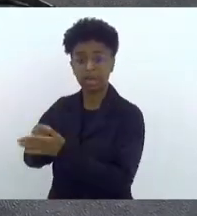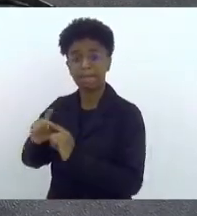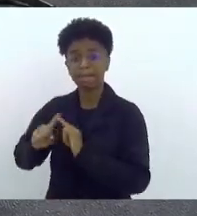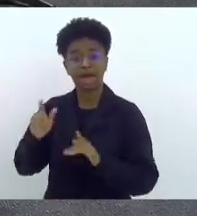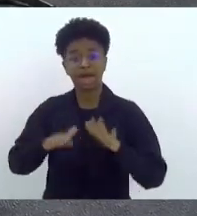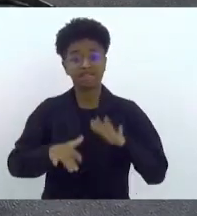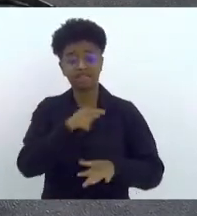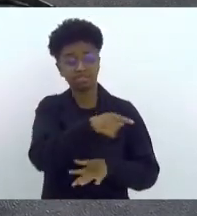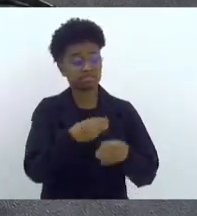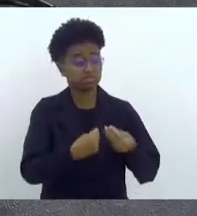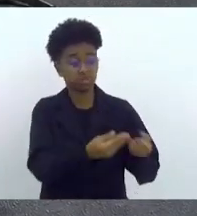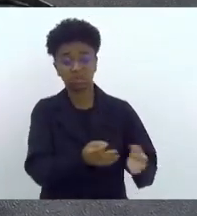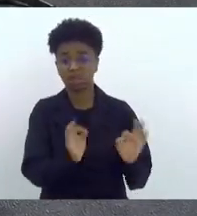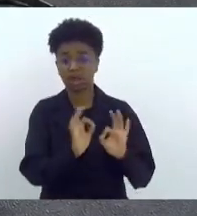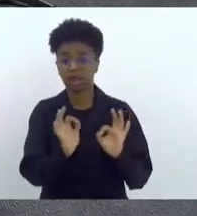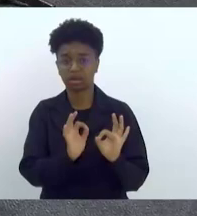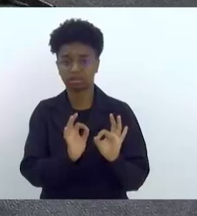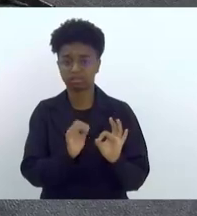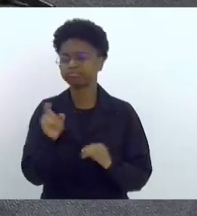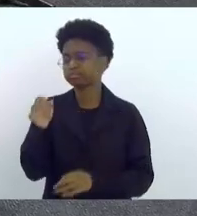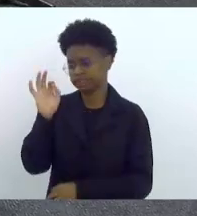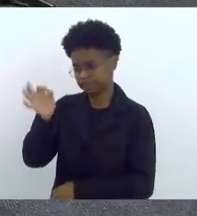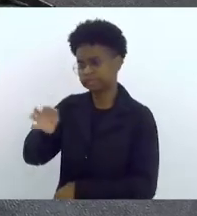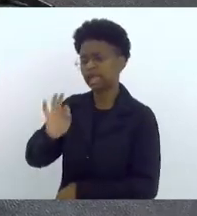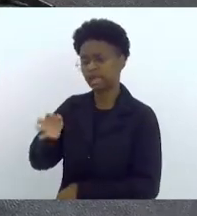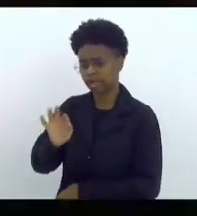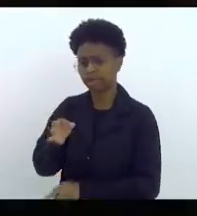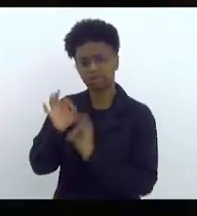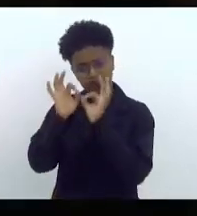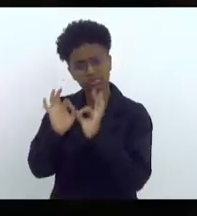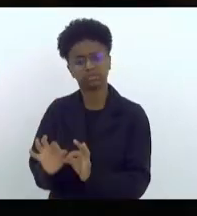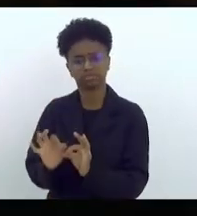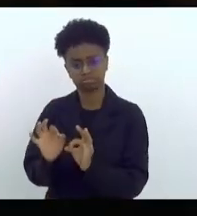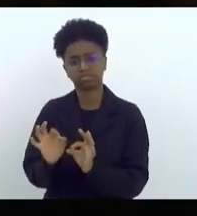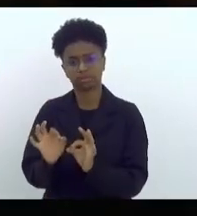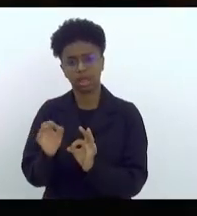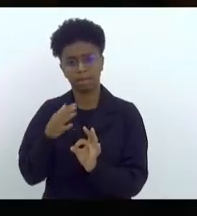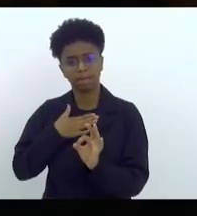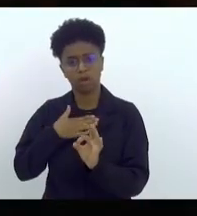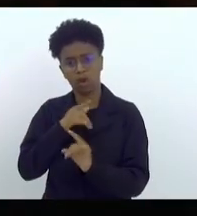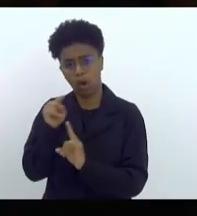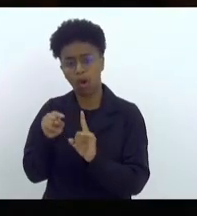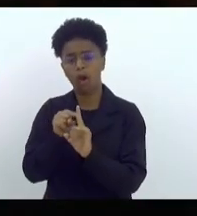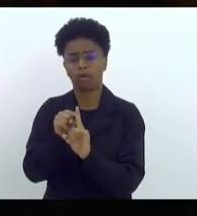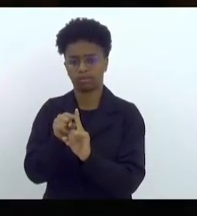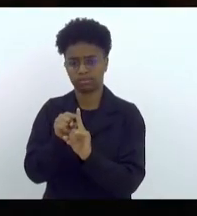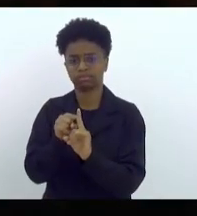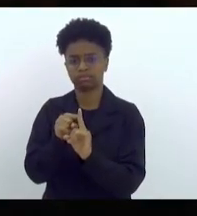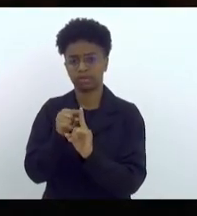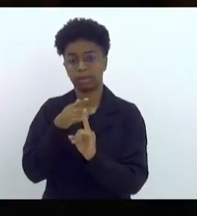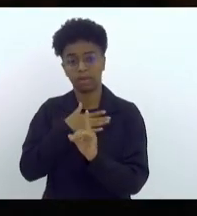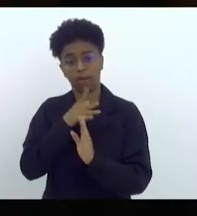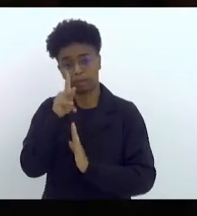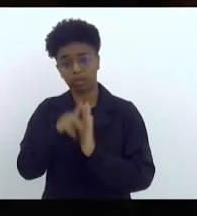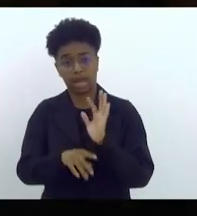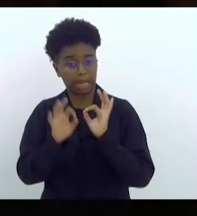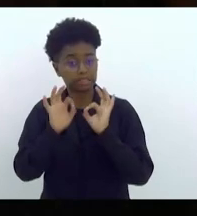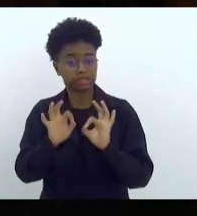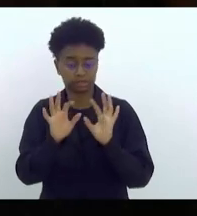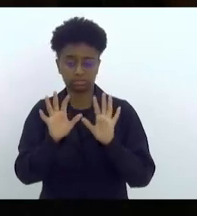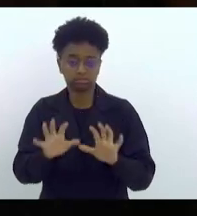ponta, ele não é beneficiado. Vossa Excelência está certa, é exatamente esse o propósito do projeto, que, inclusive,